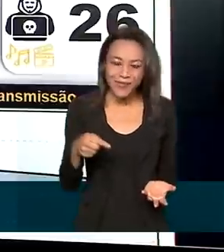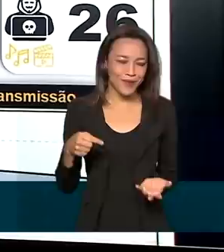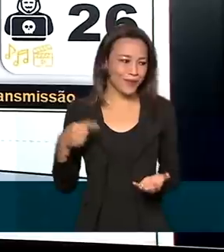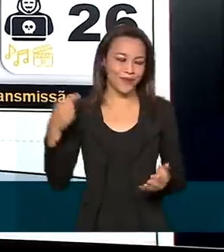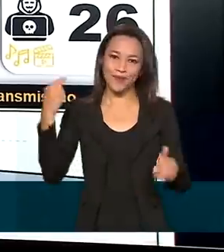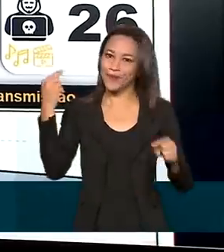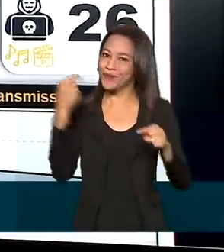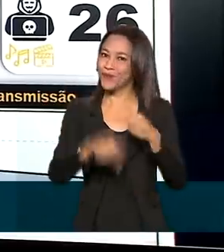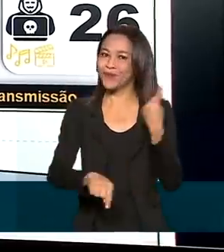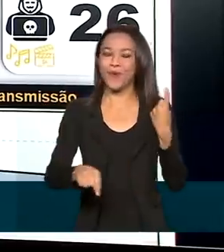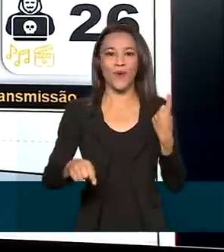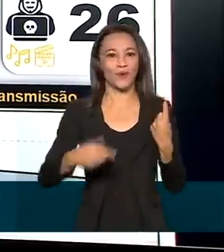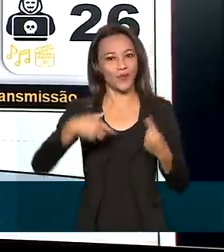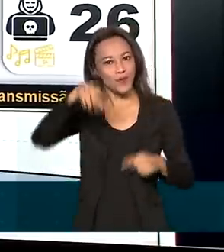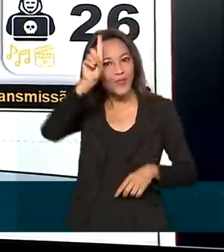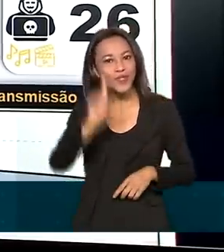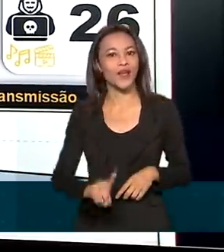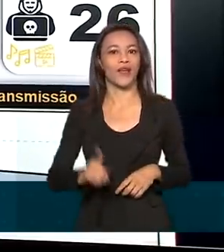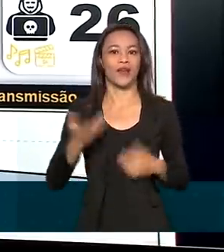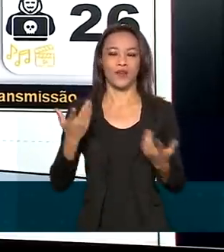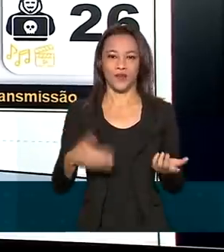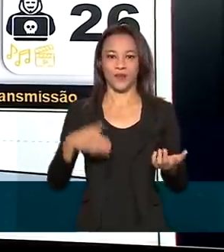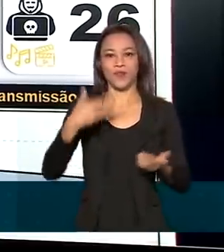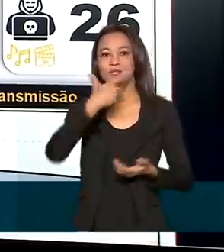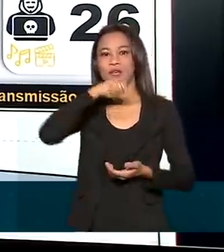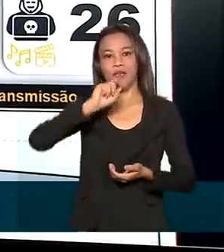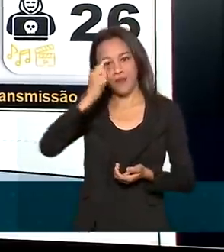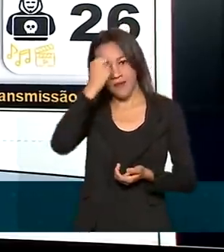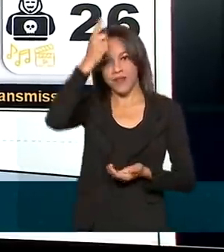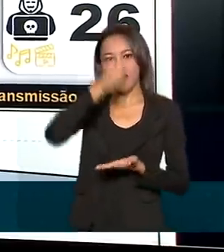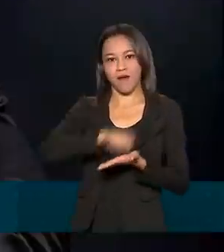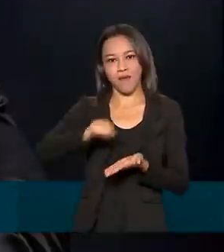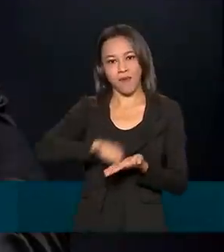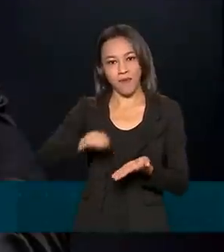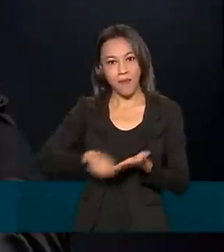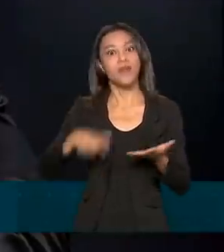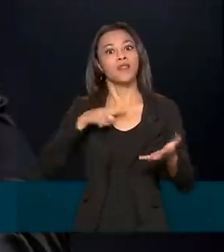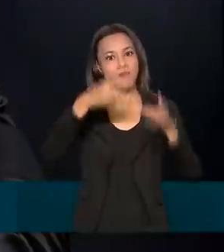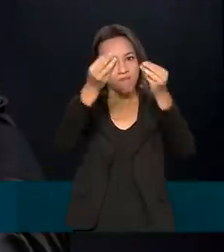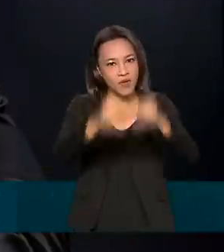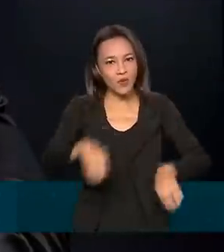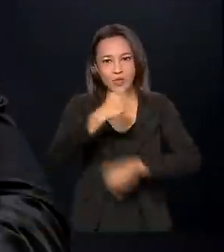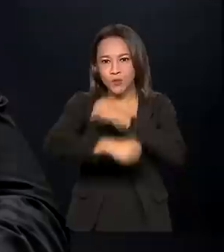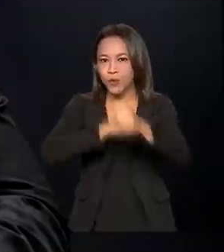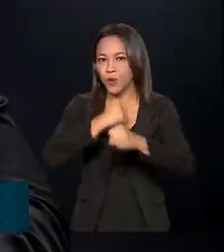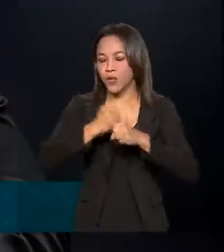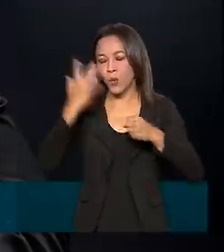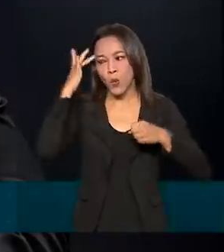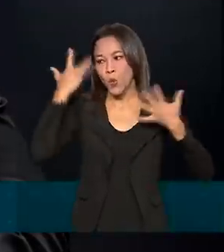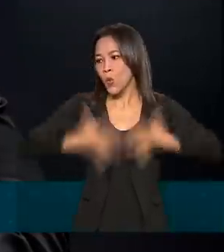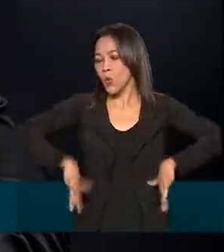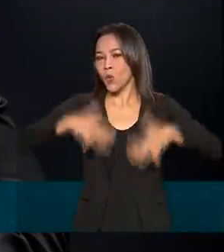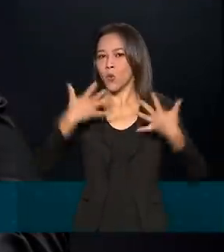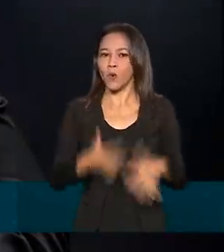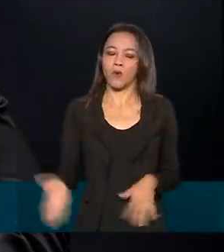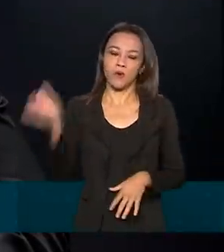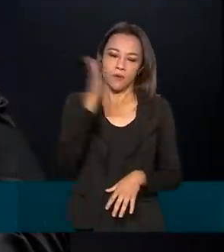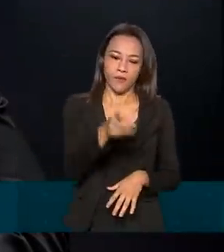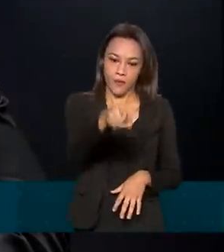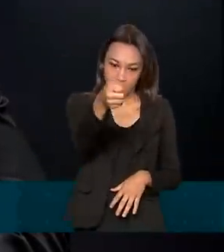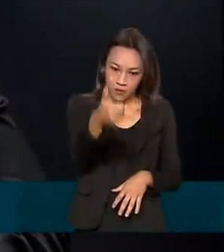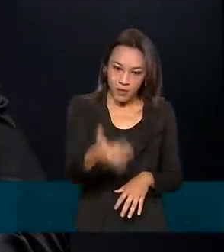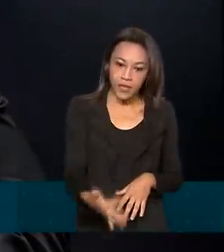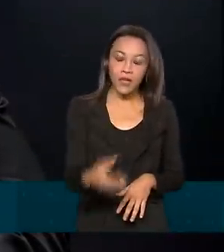direitos autorais e o montante do prejuízo por ano é grande. Dados da ABTA, da Anatel, do próprio IBGE,